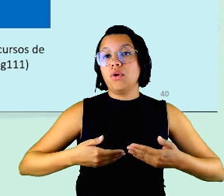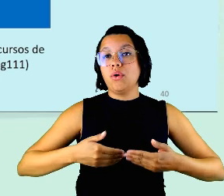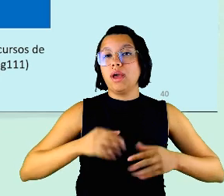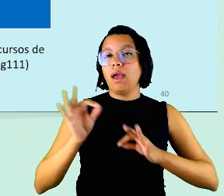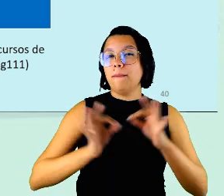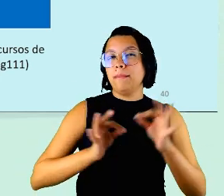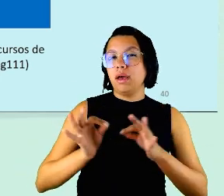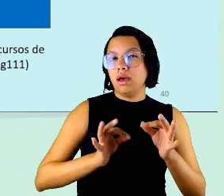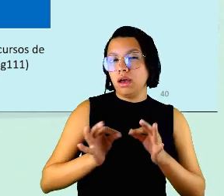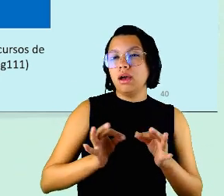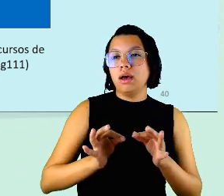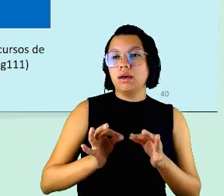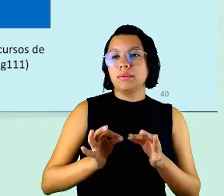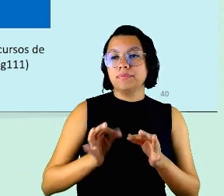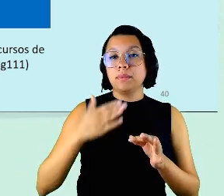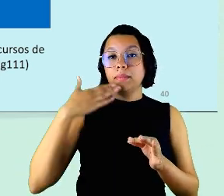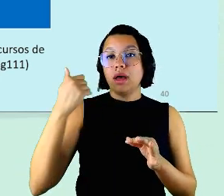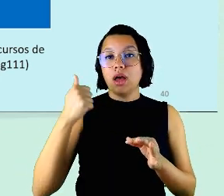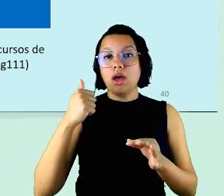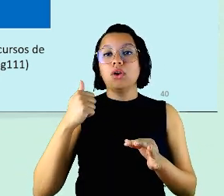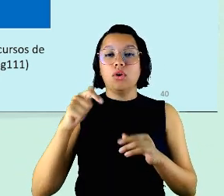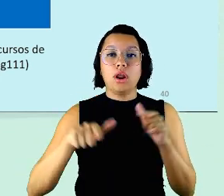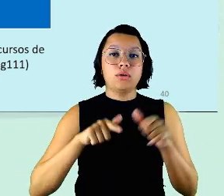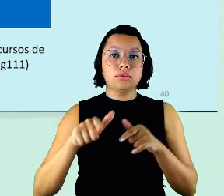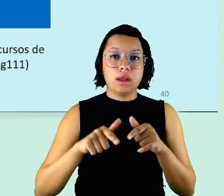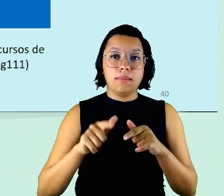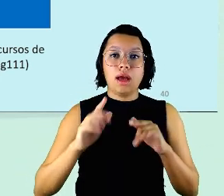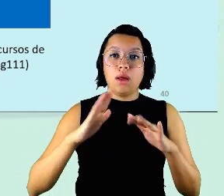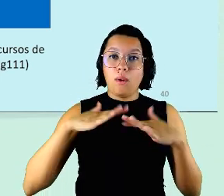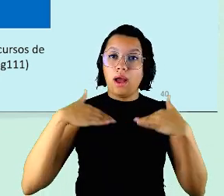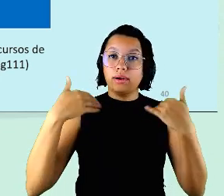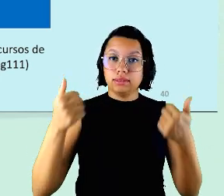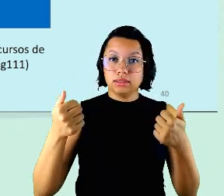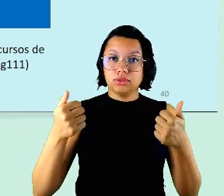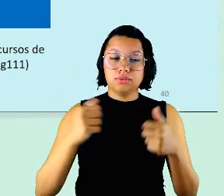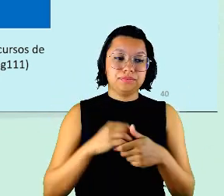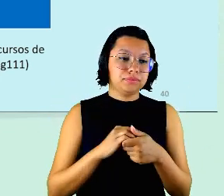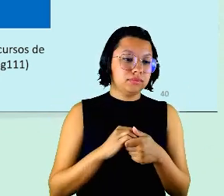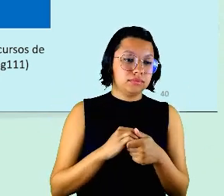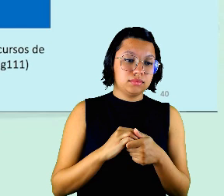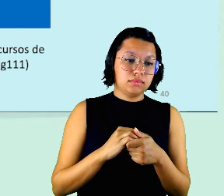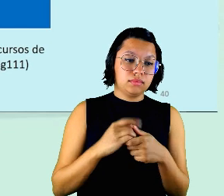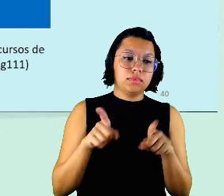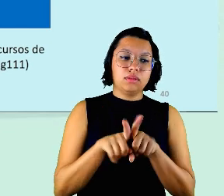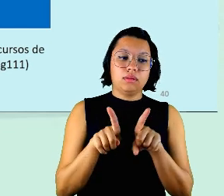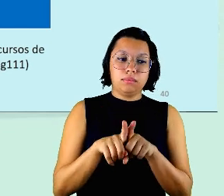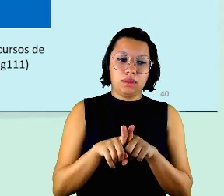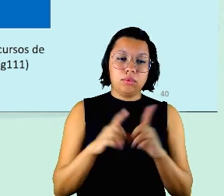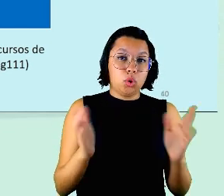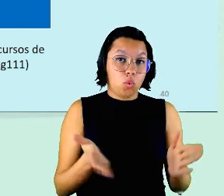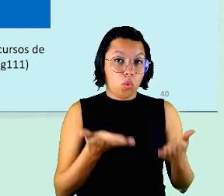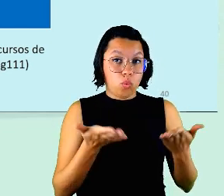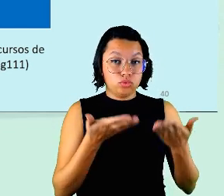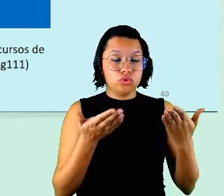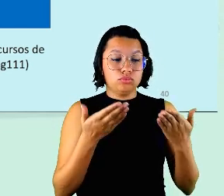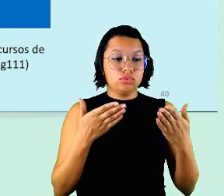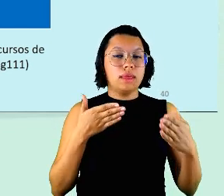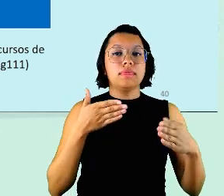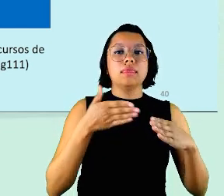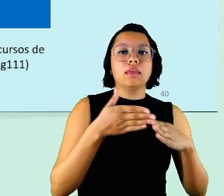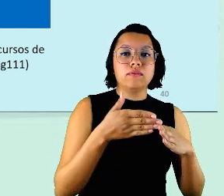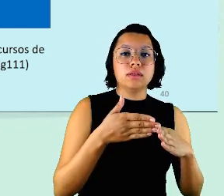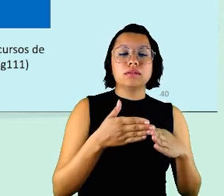a sequência a produtividade a qualidade do trabalho e a questão do estímulo e a intervenção para os pontos